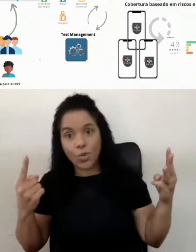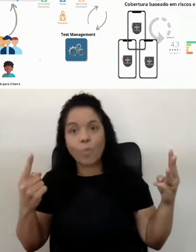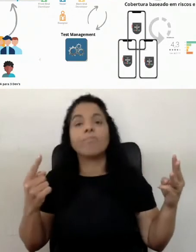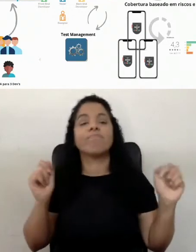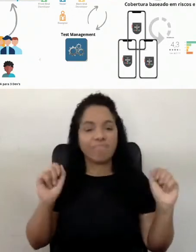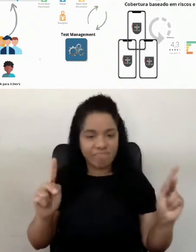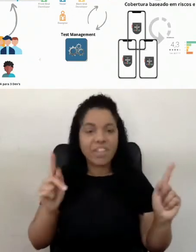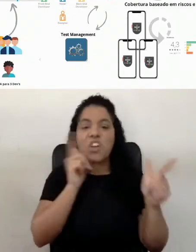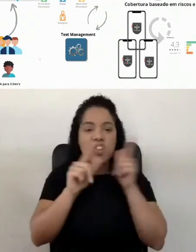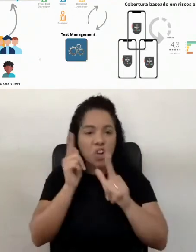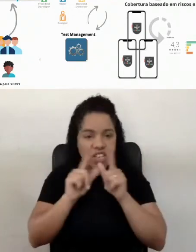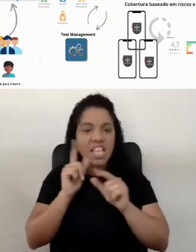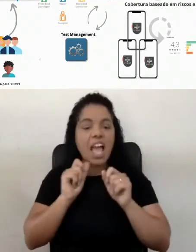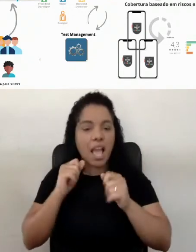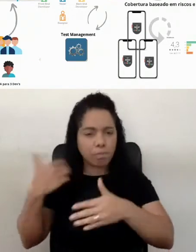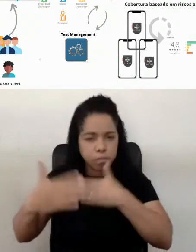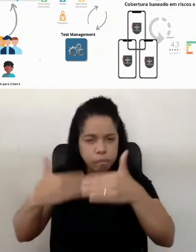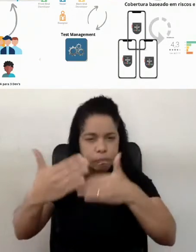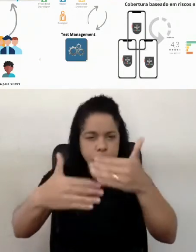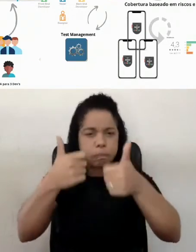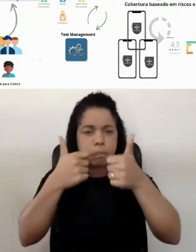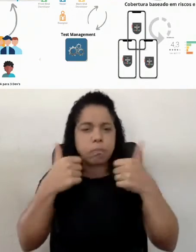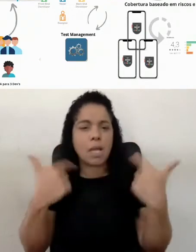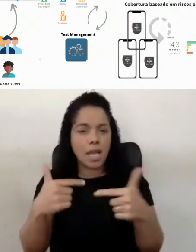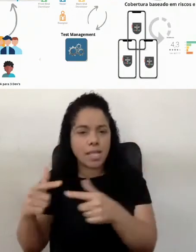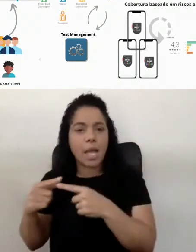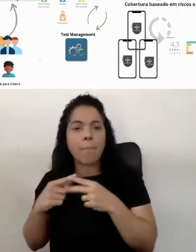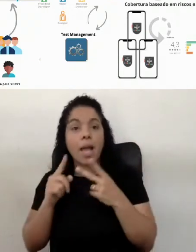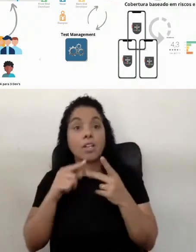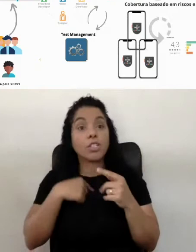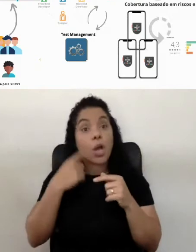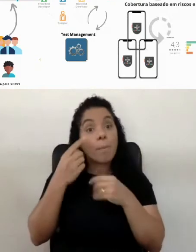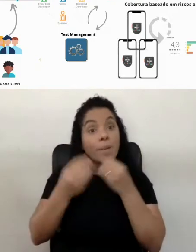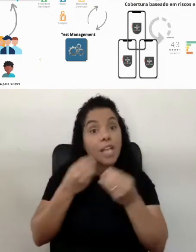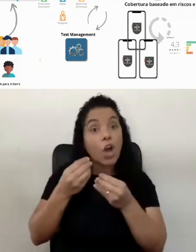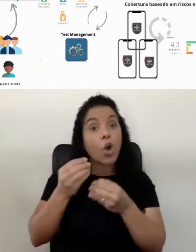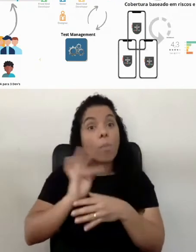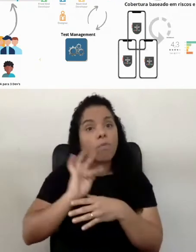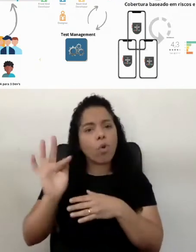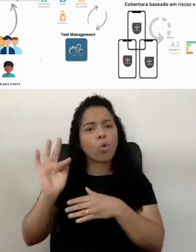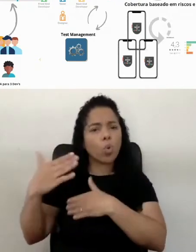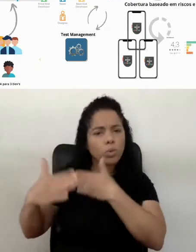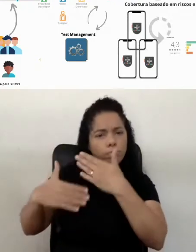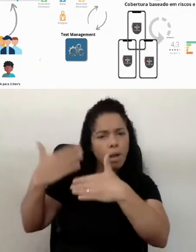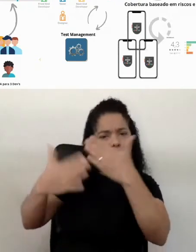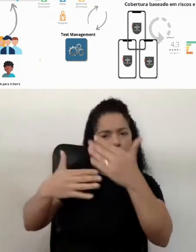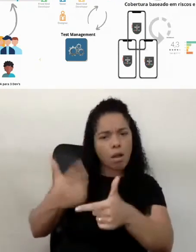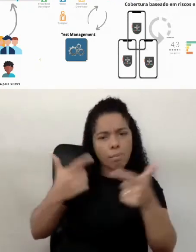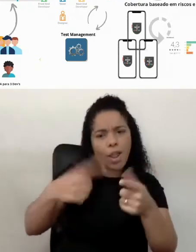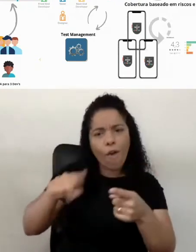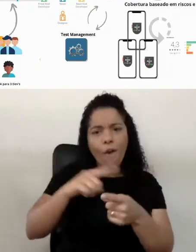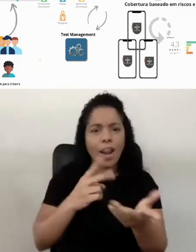a gente consegue ter uma vazão muito bacana, e aí pensando já em escalar isso para o futuro, pensando em dar